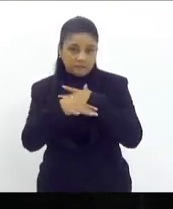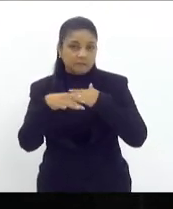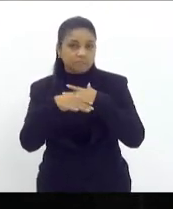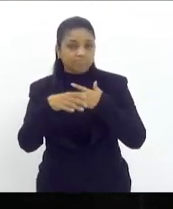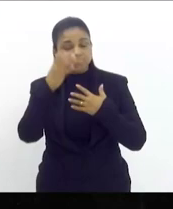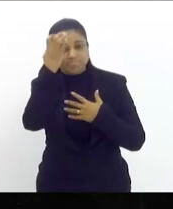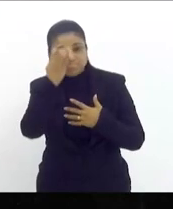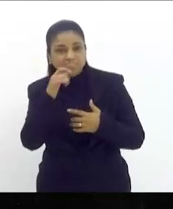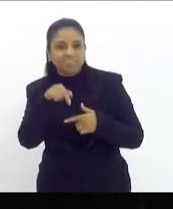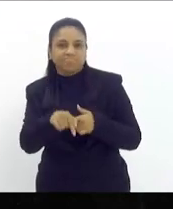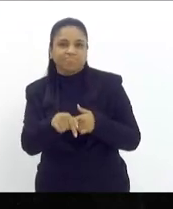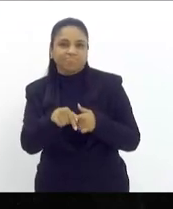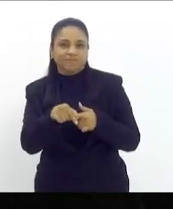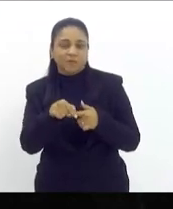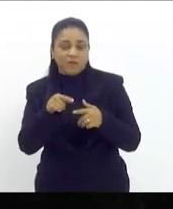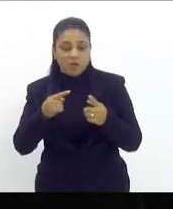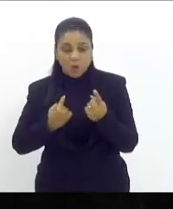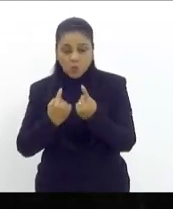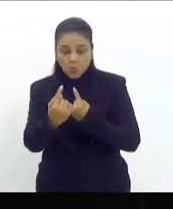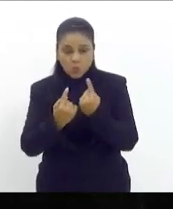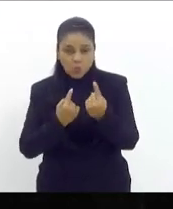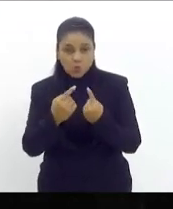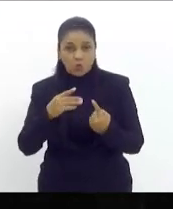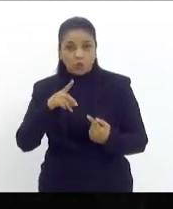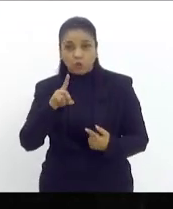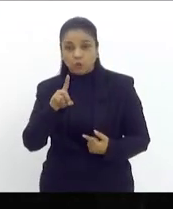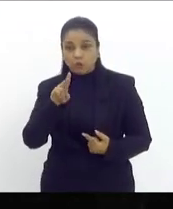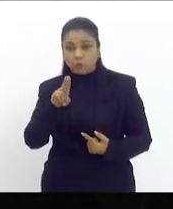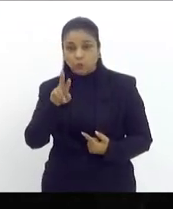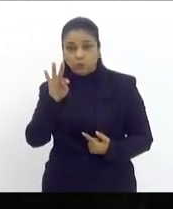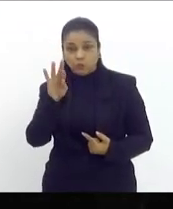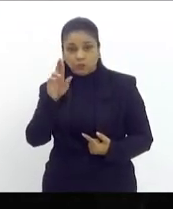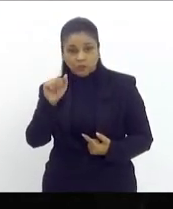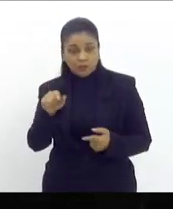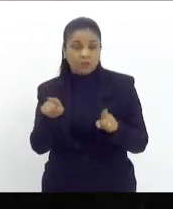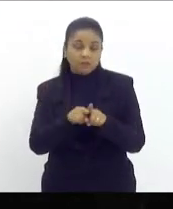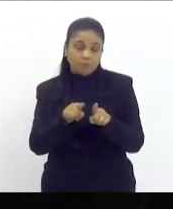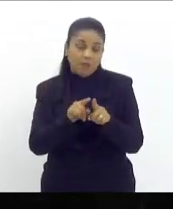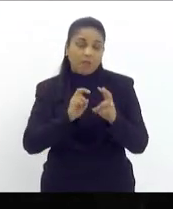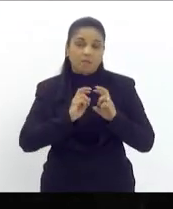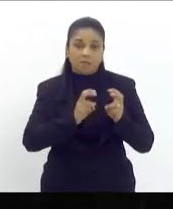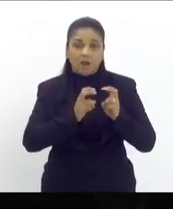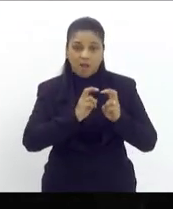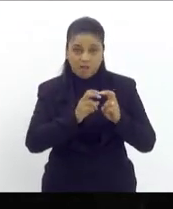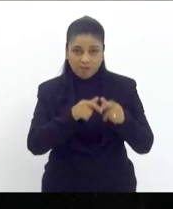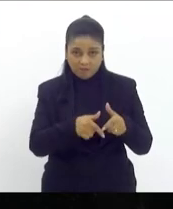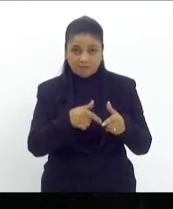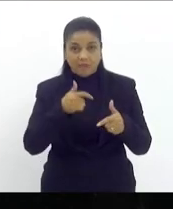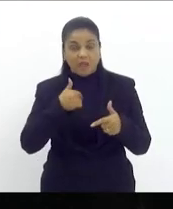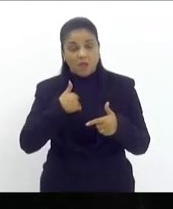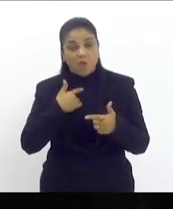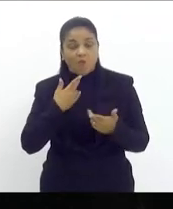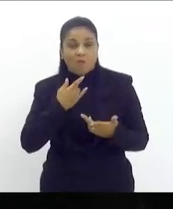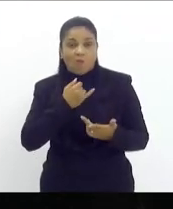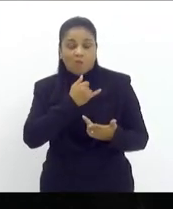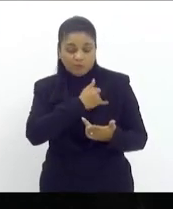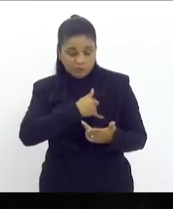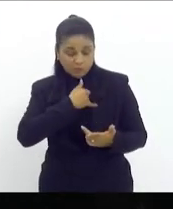por ser cortada pela Dutra e por ser cortada pela linha do trem e falo isso porque apesar de não estar em São João